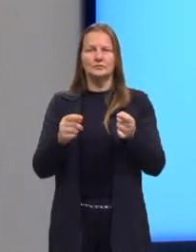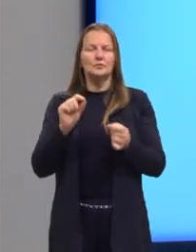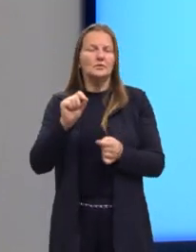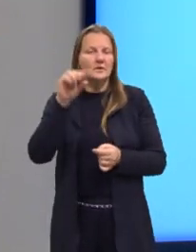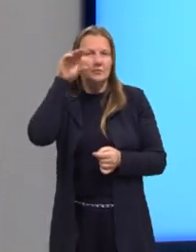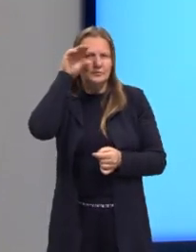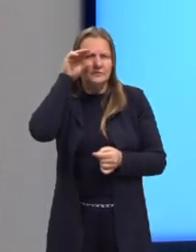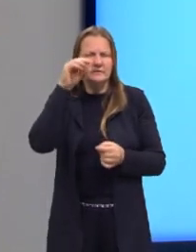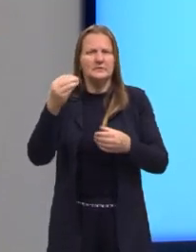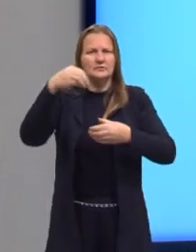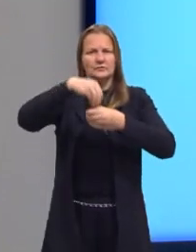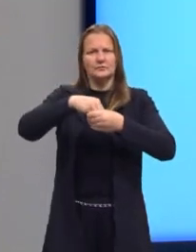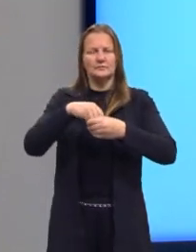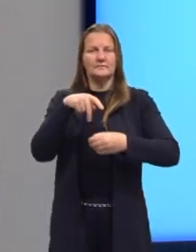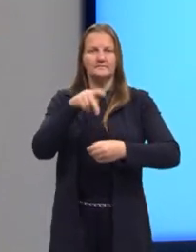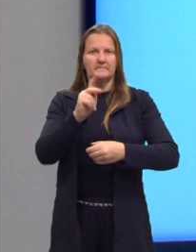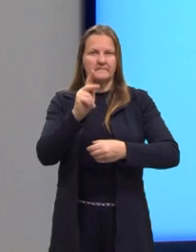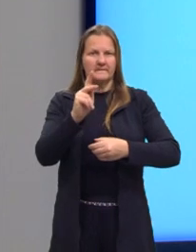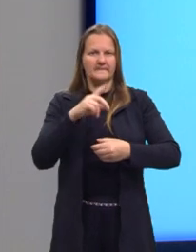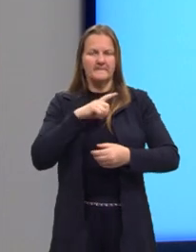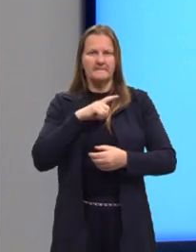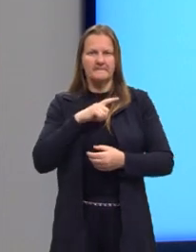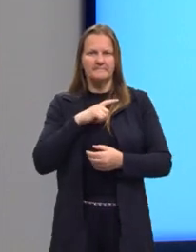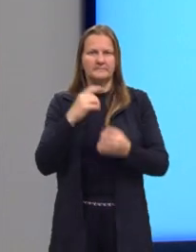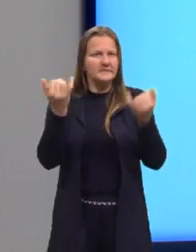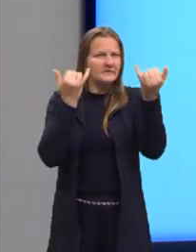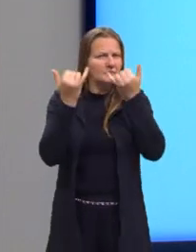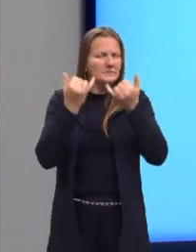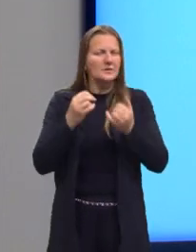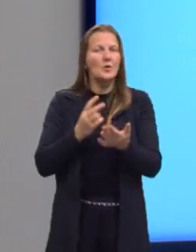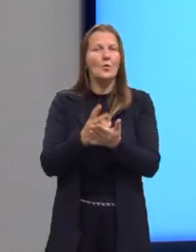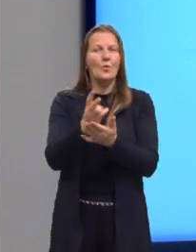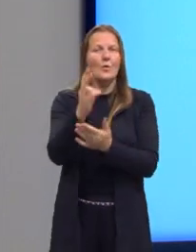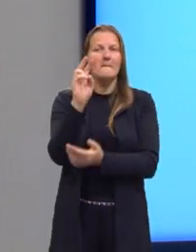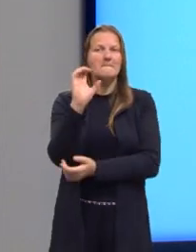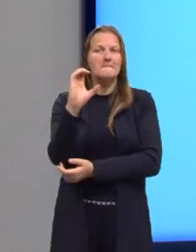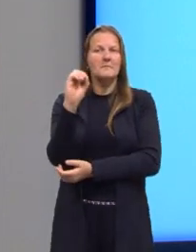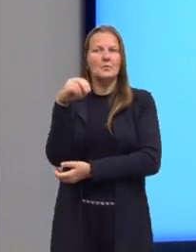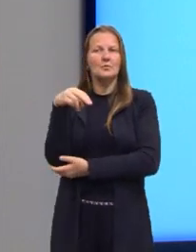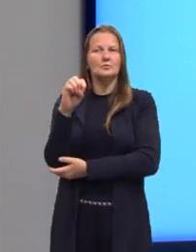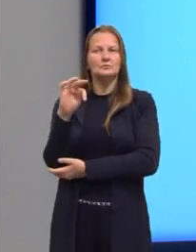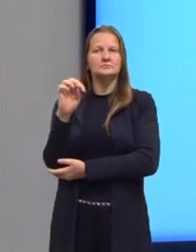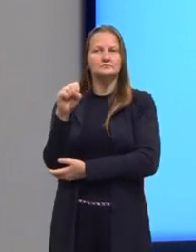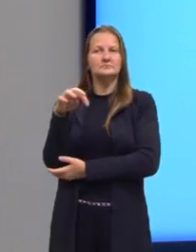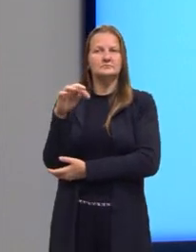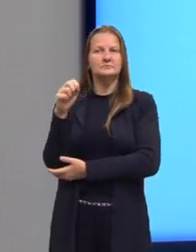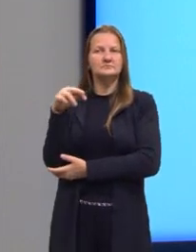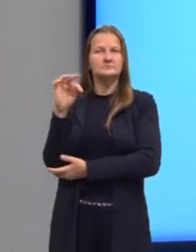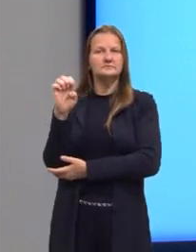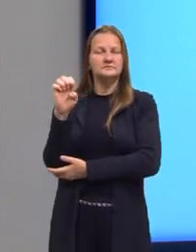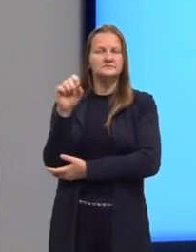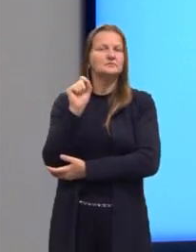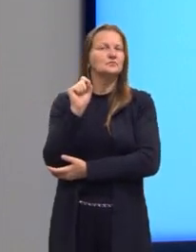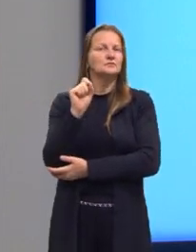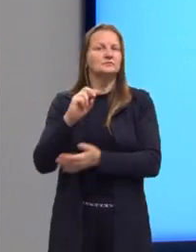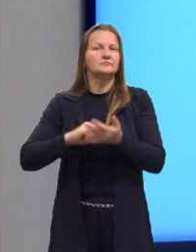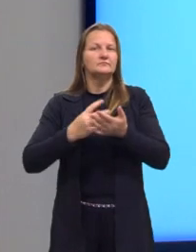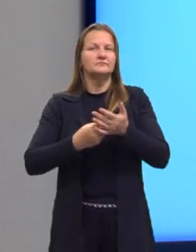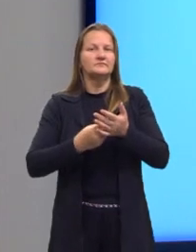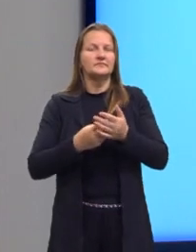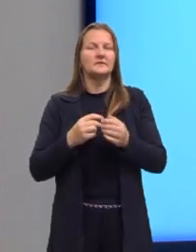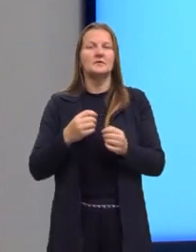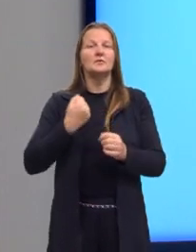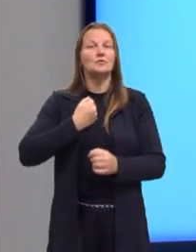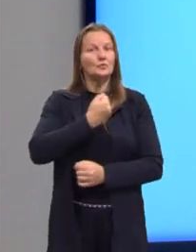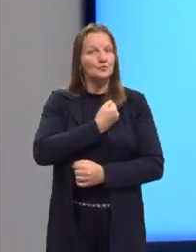O K, a questão nos disse que é ali uma constante, tá? Portanto, constante assume um valor